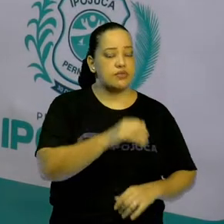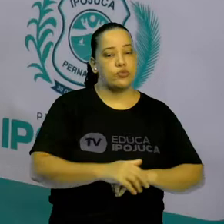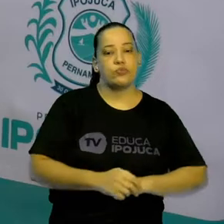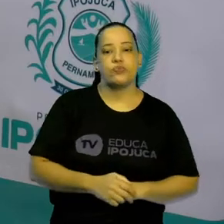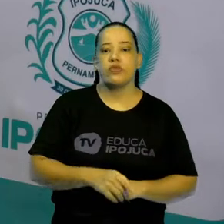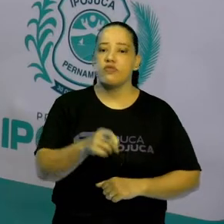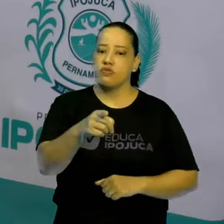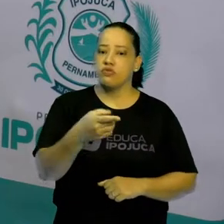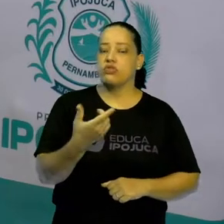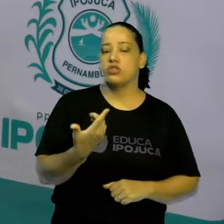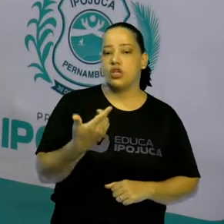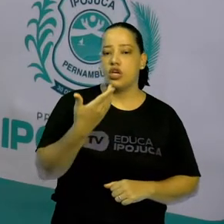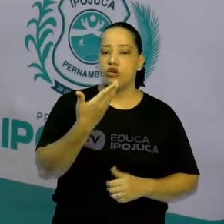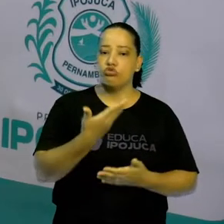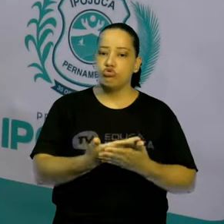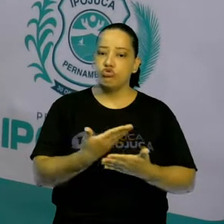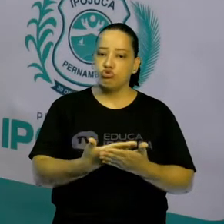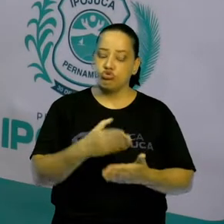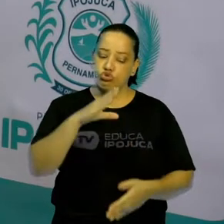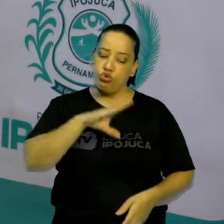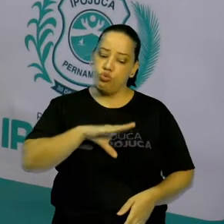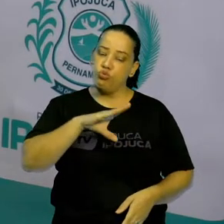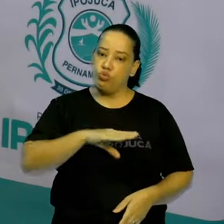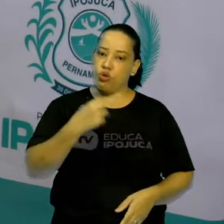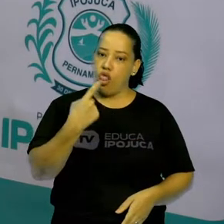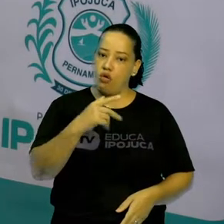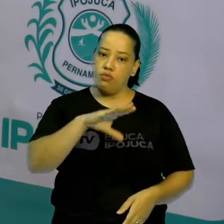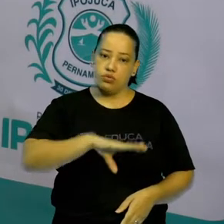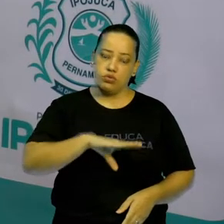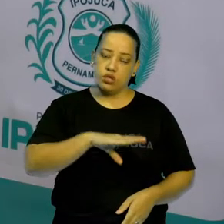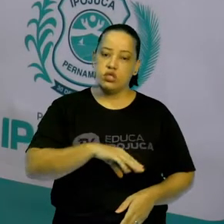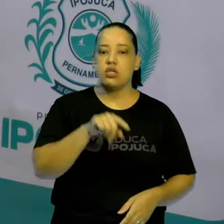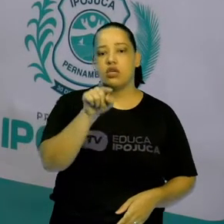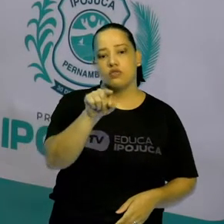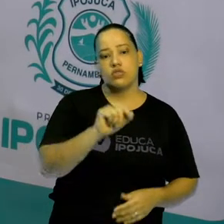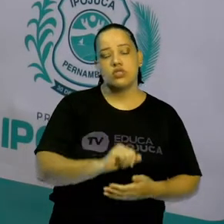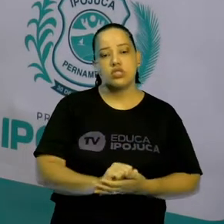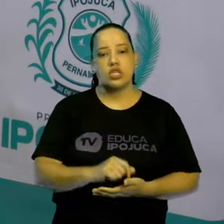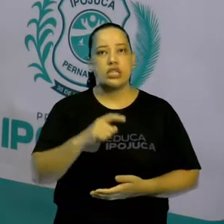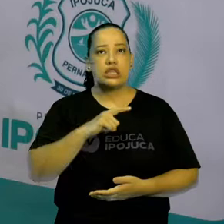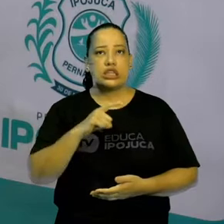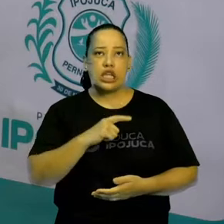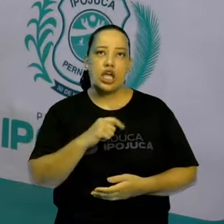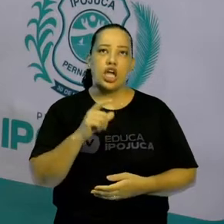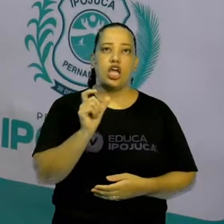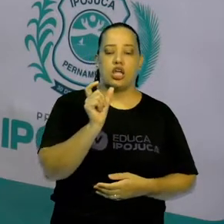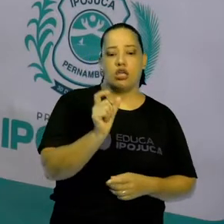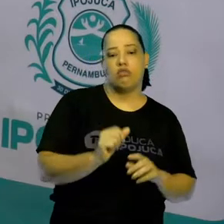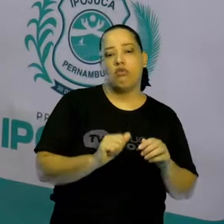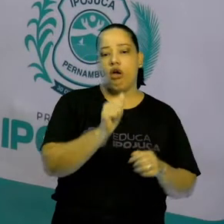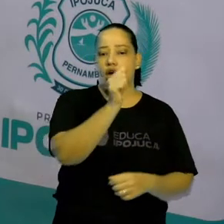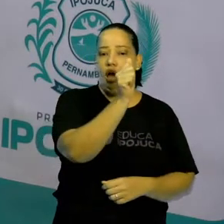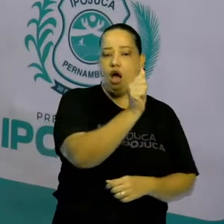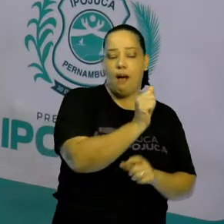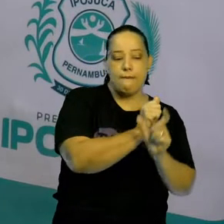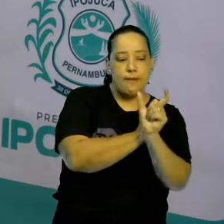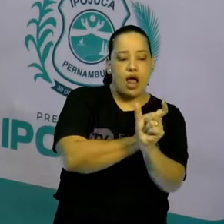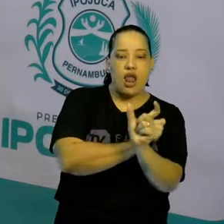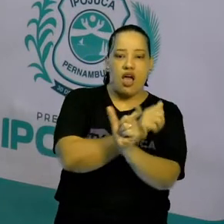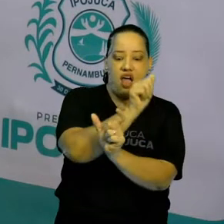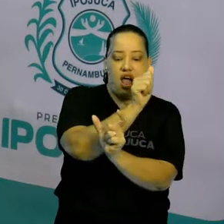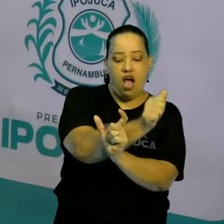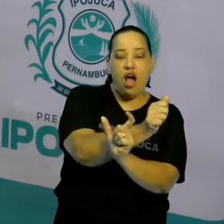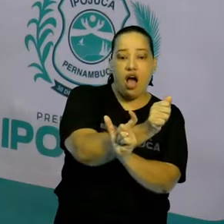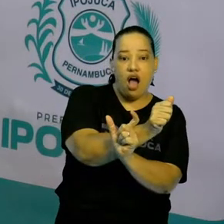trabalharam português, lembra que sempre quando eu tenho uma letrinha A na frente de um nome que já